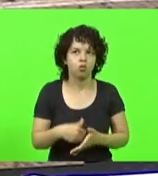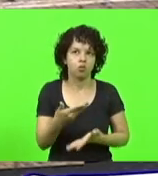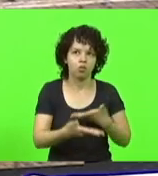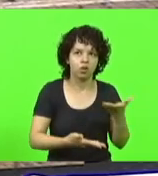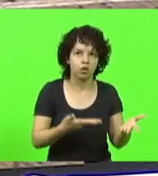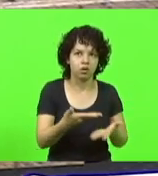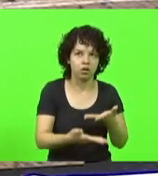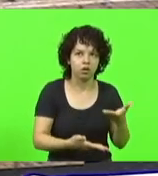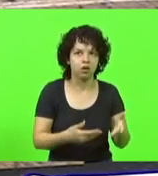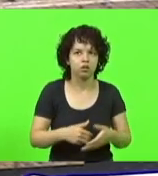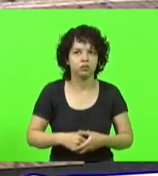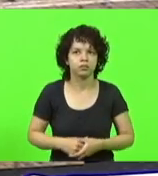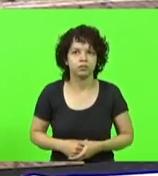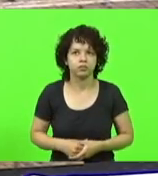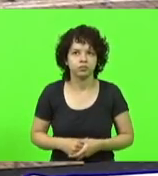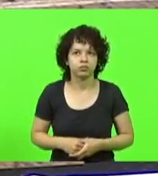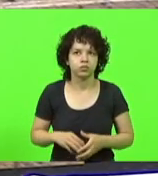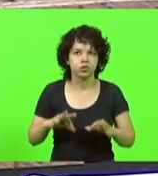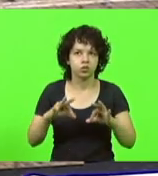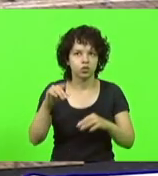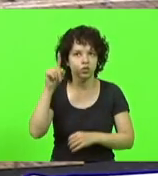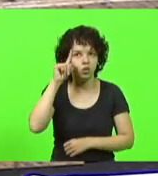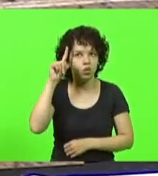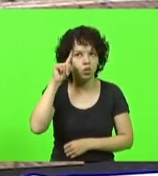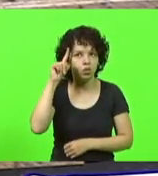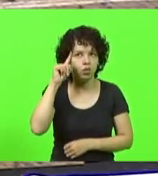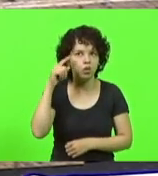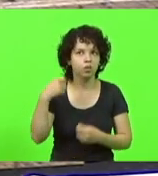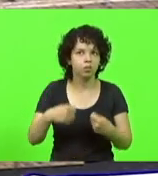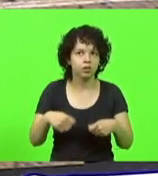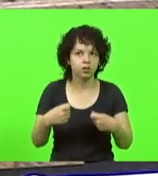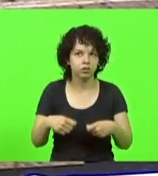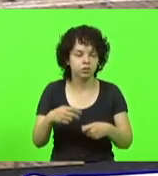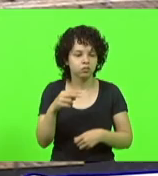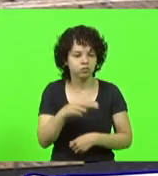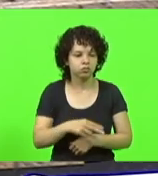Dependendo da caridade. Todos os dias, Deus tem que estar olhando para manter vivo.